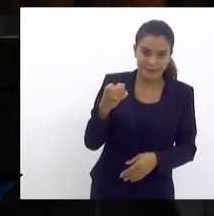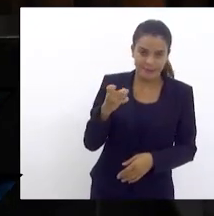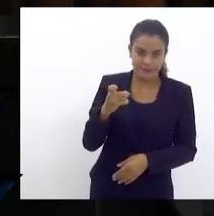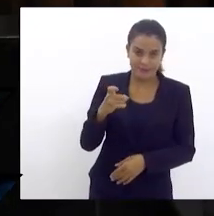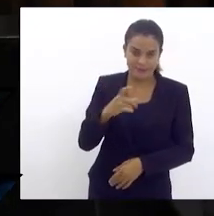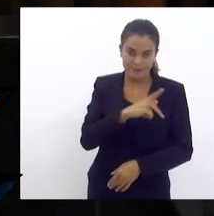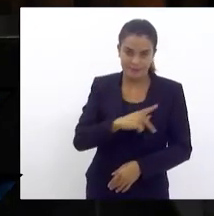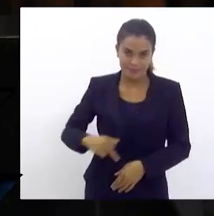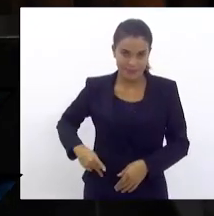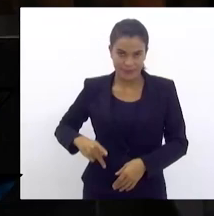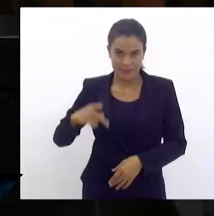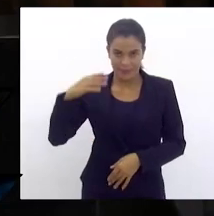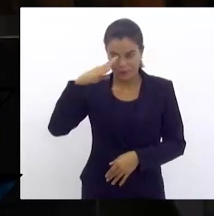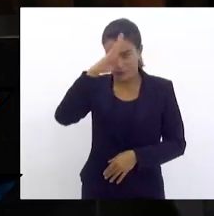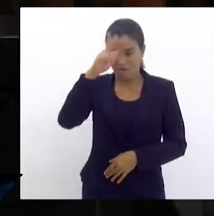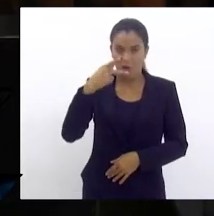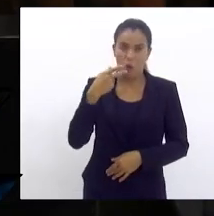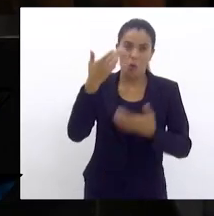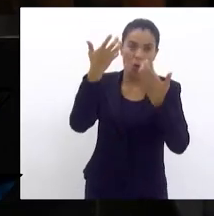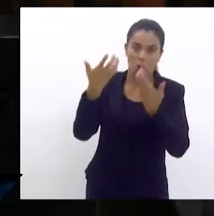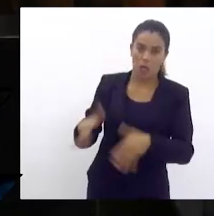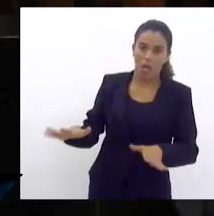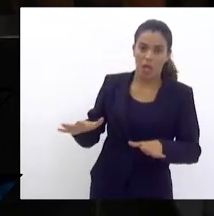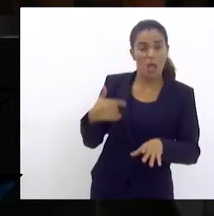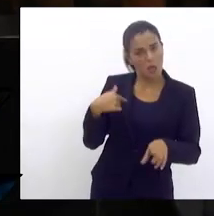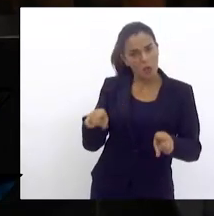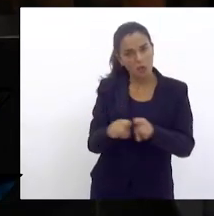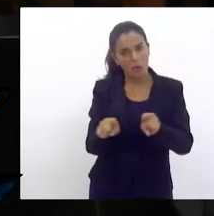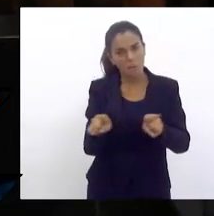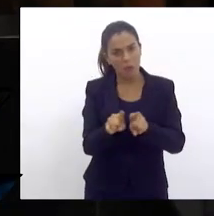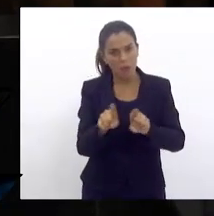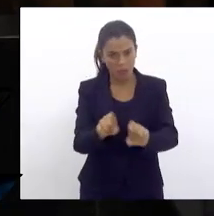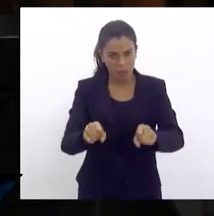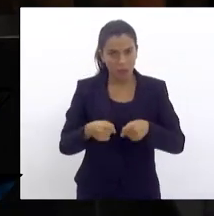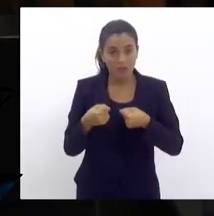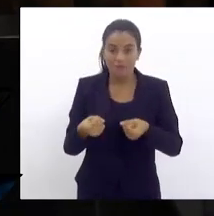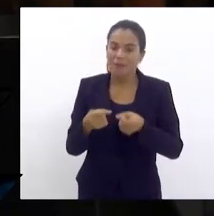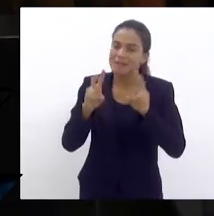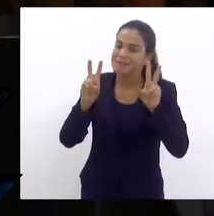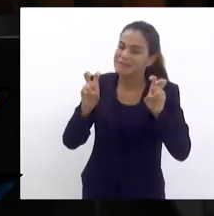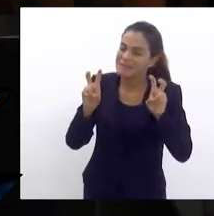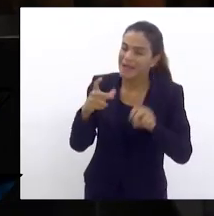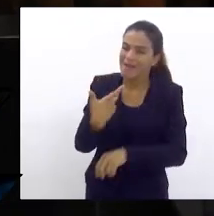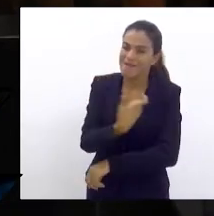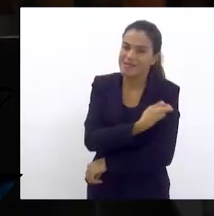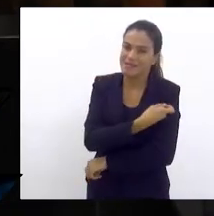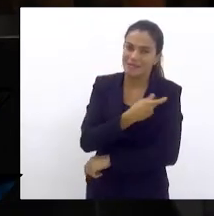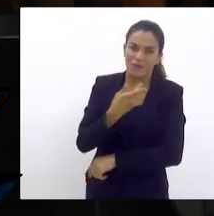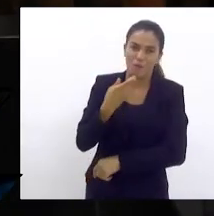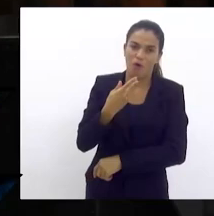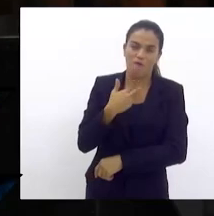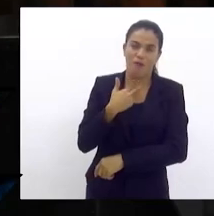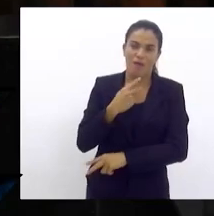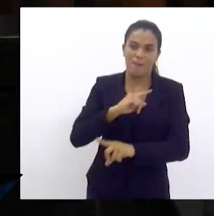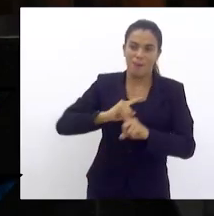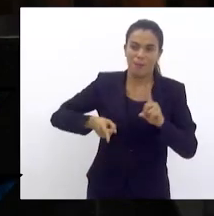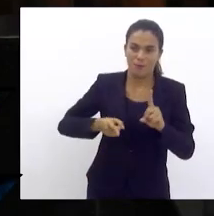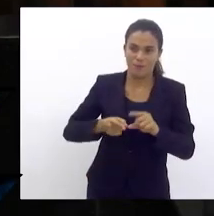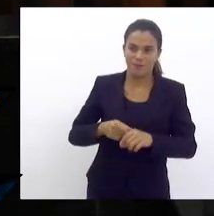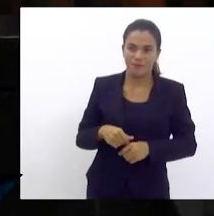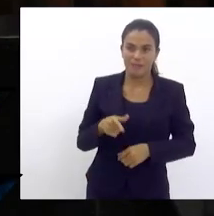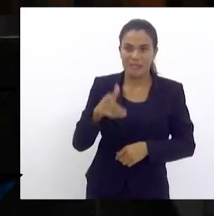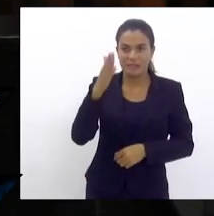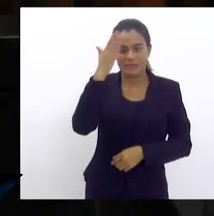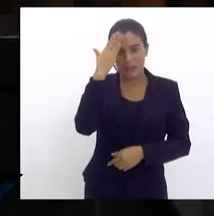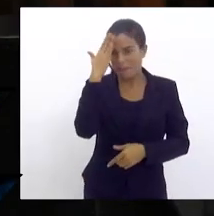vacina por suas convecções. Assim como eu também defendi, mas a vacina é um assunto proibido no Brasil. e todo mundo sabe por